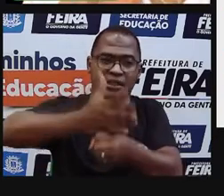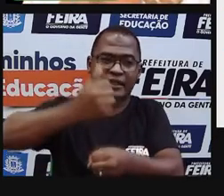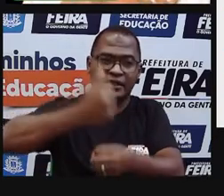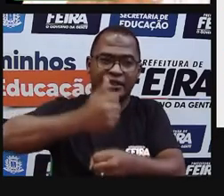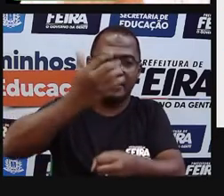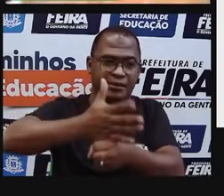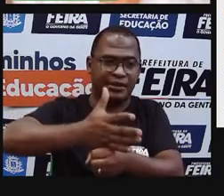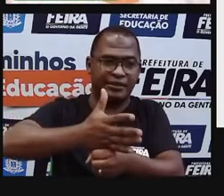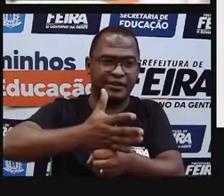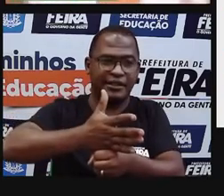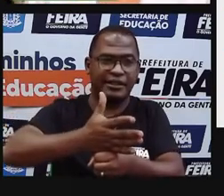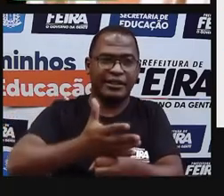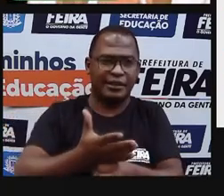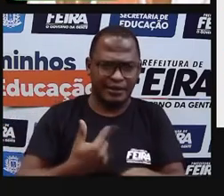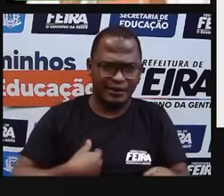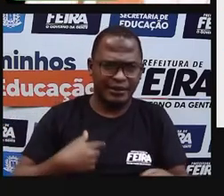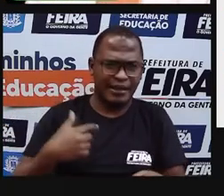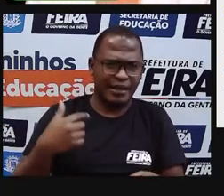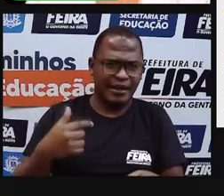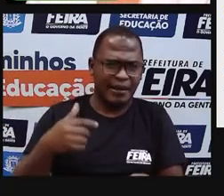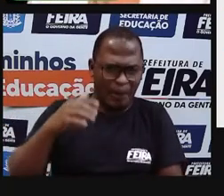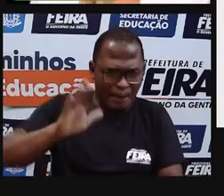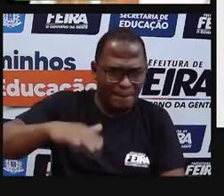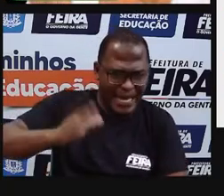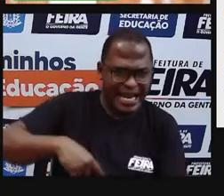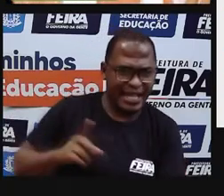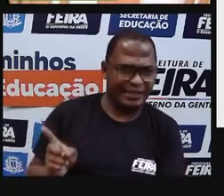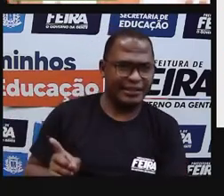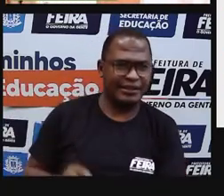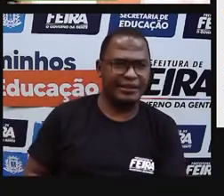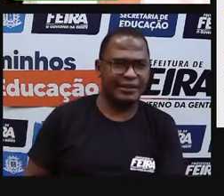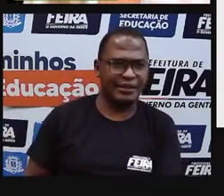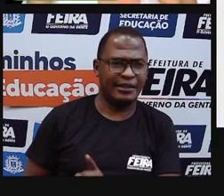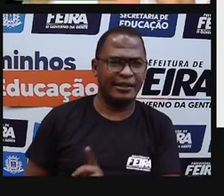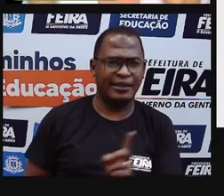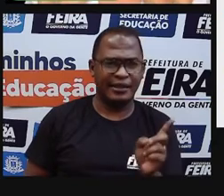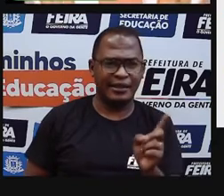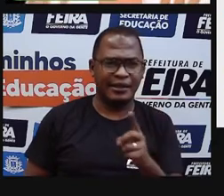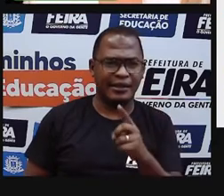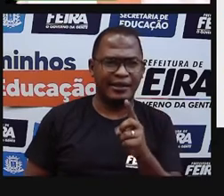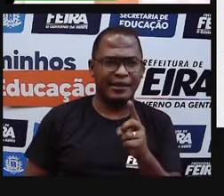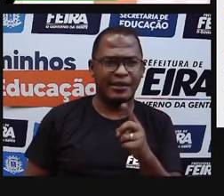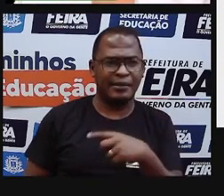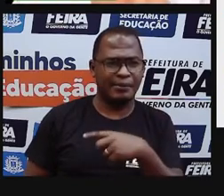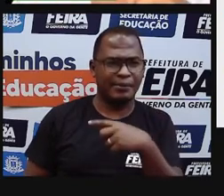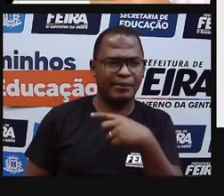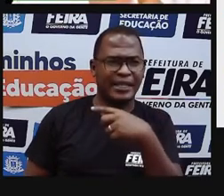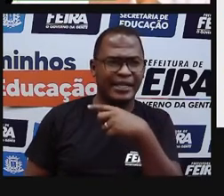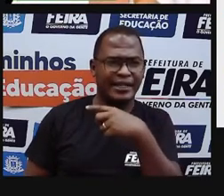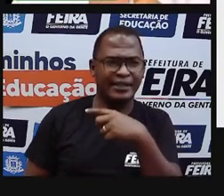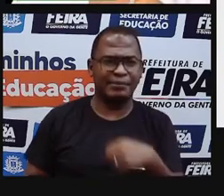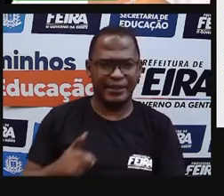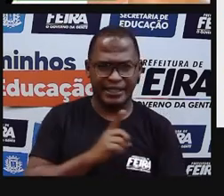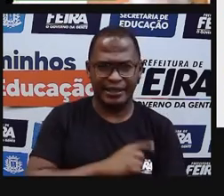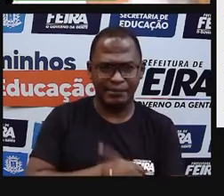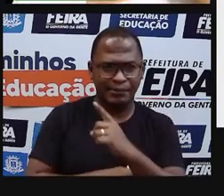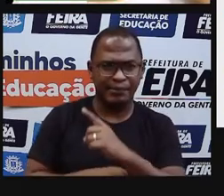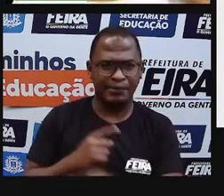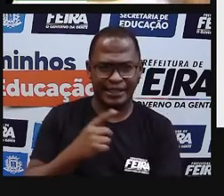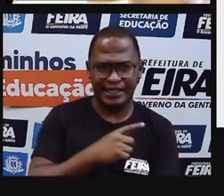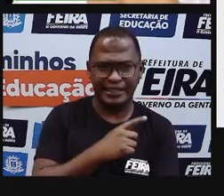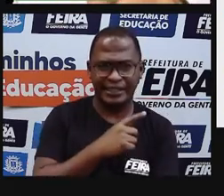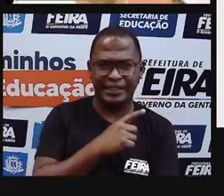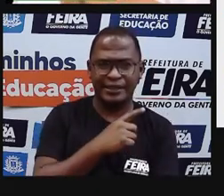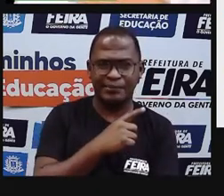tão absurdamente caras hoje em dia. Que nem todo dia a gente pode nem ter o luxo de comer essas comidas. O que é bom. Porque